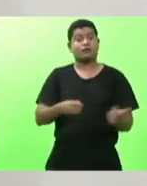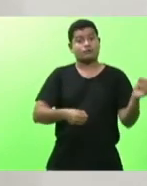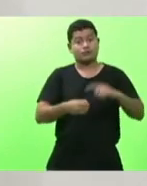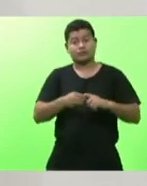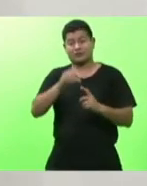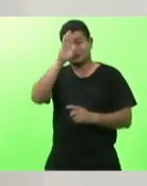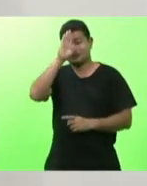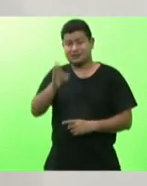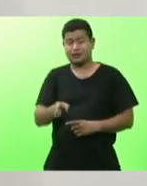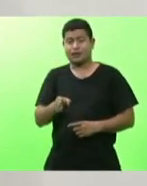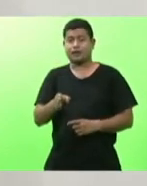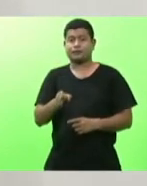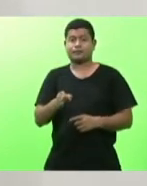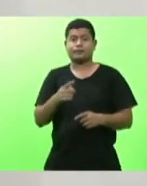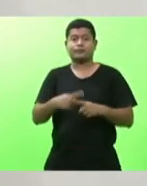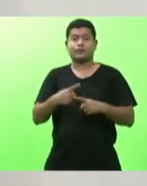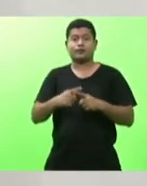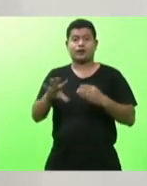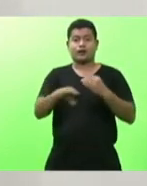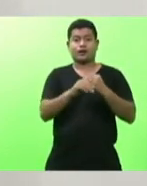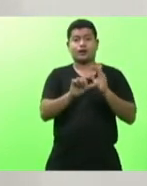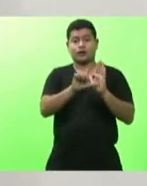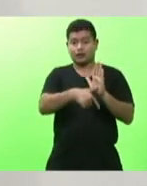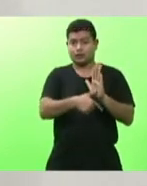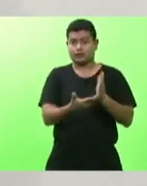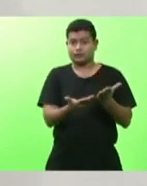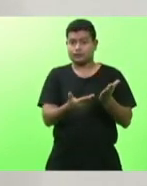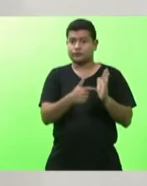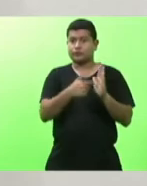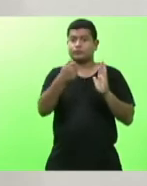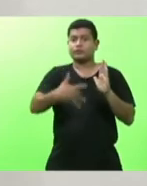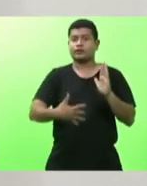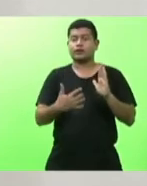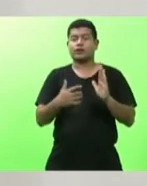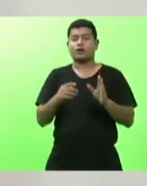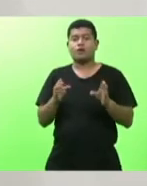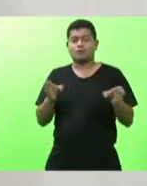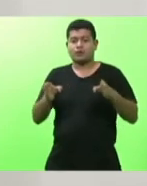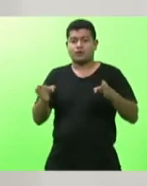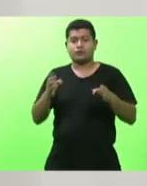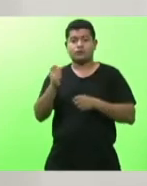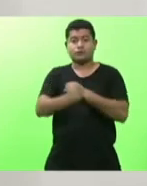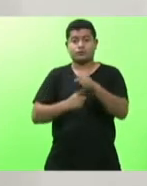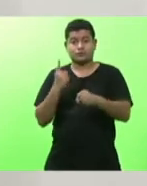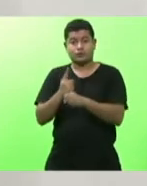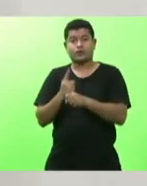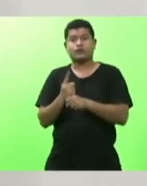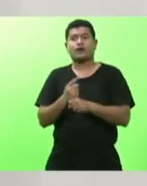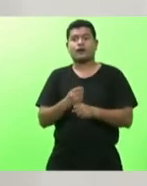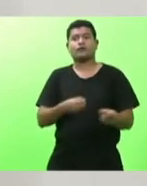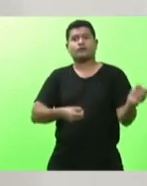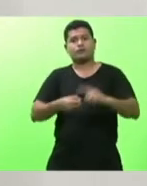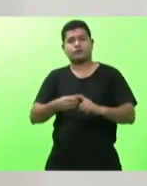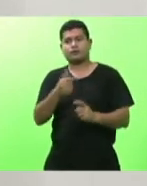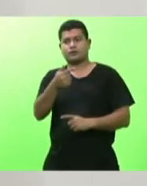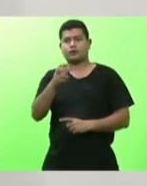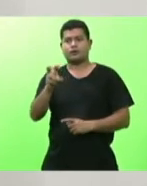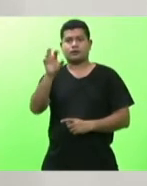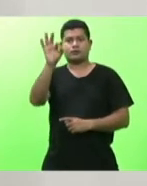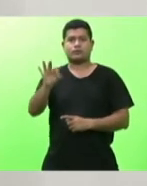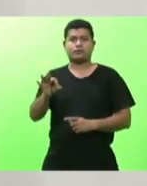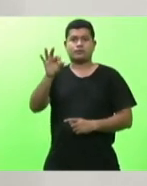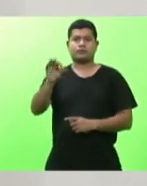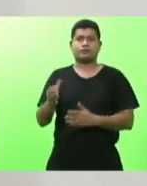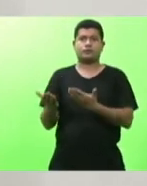diz após o prazo de carência que é um ano 75 mil reais presidente qual é a